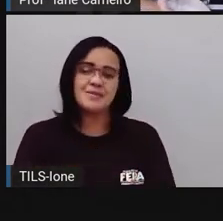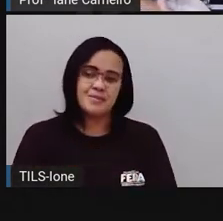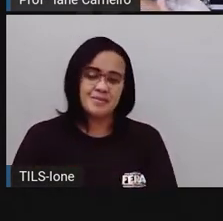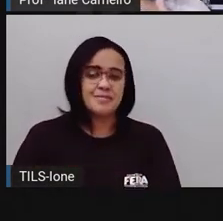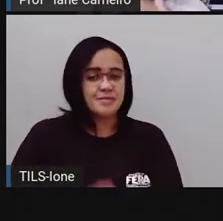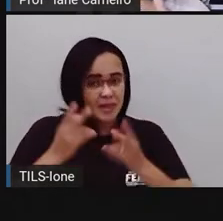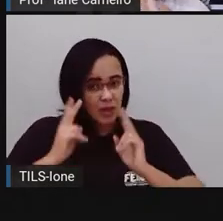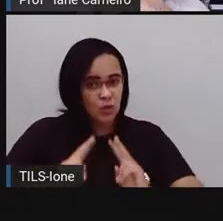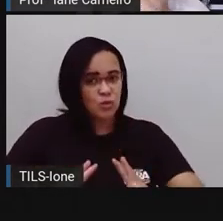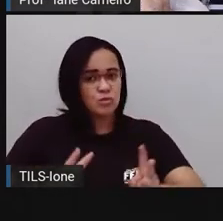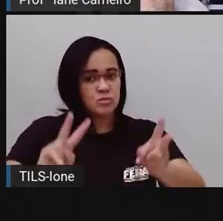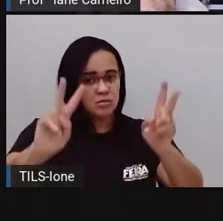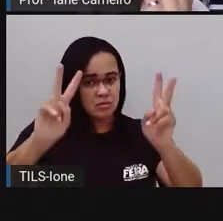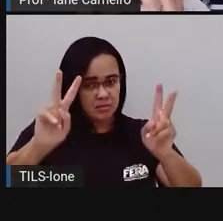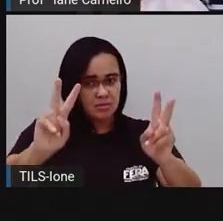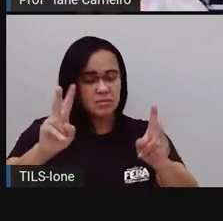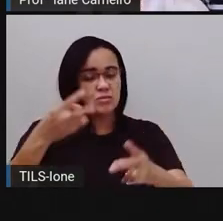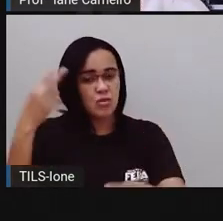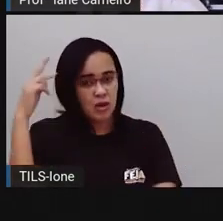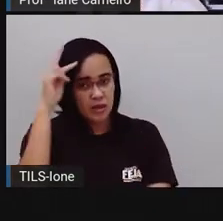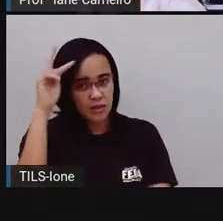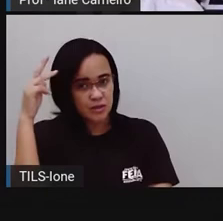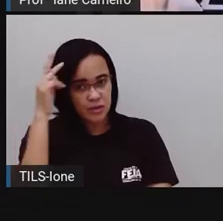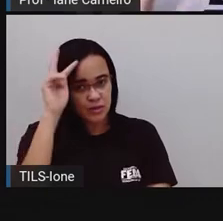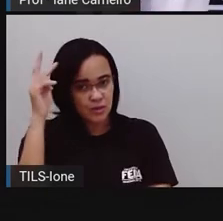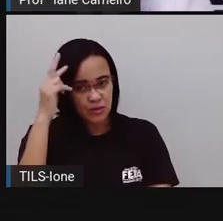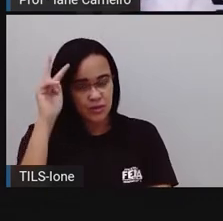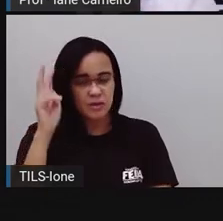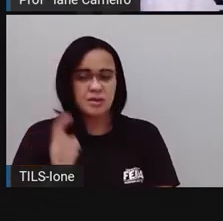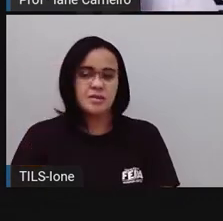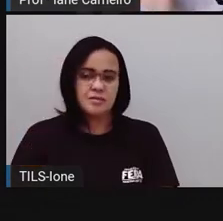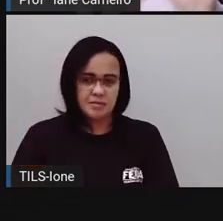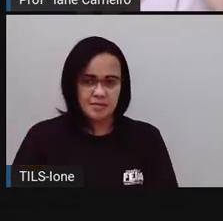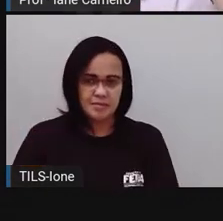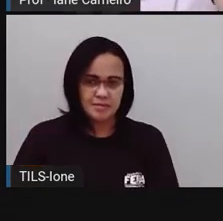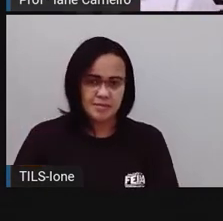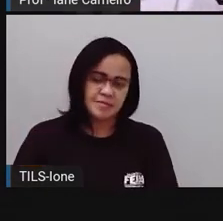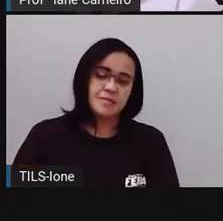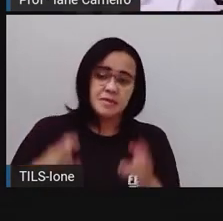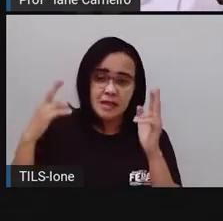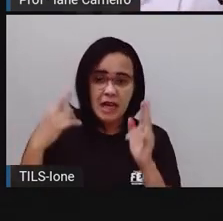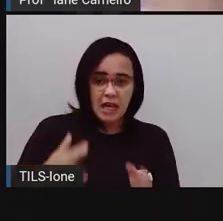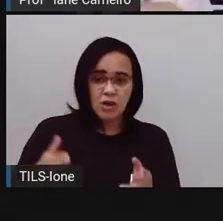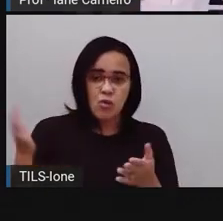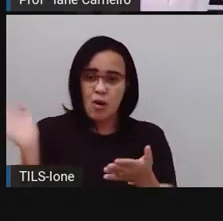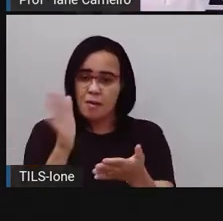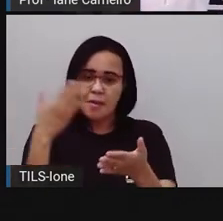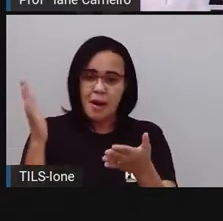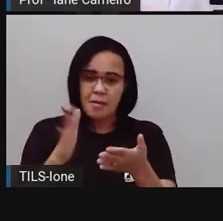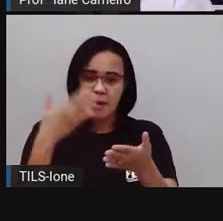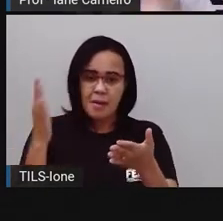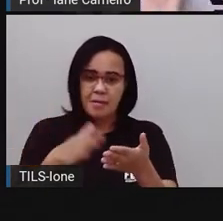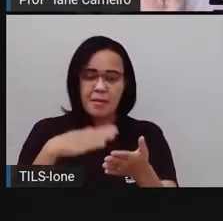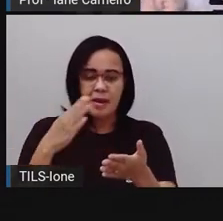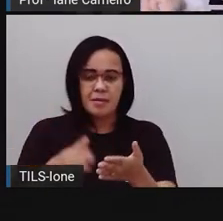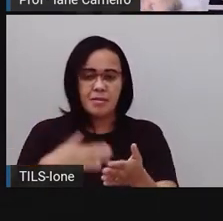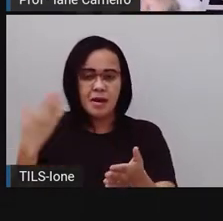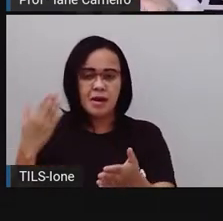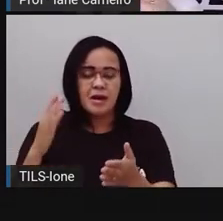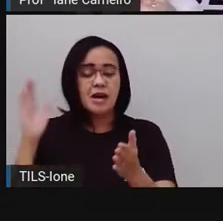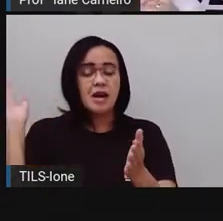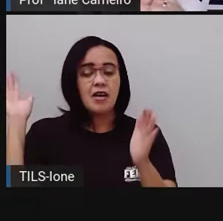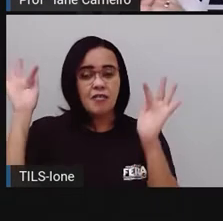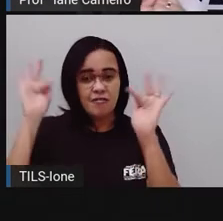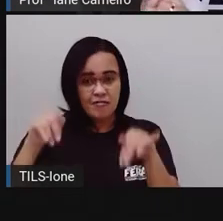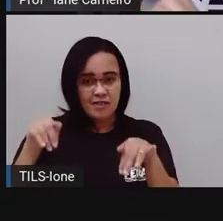vai continuar a história de uma outra parte. É como se a Pró tivesse pulado várias páginas, tá bom? E foi pra... O final